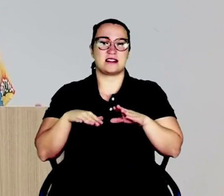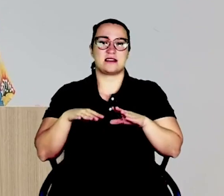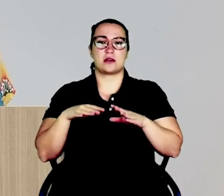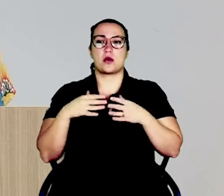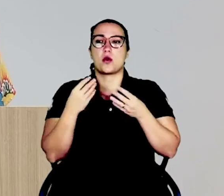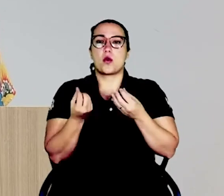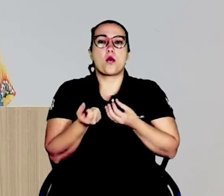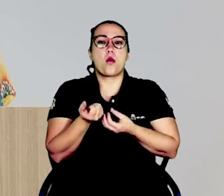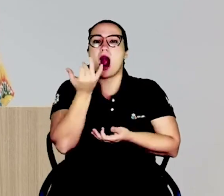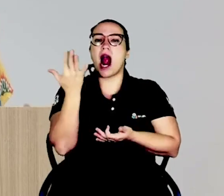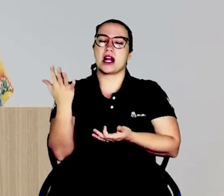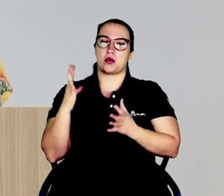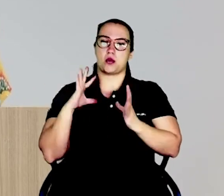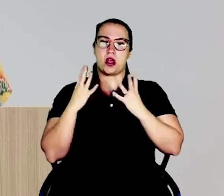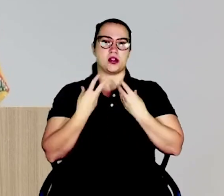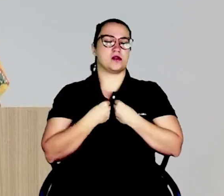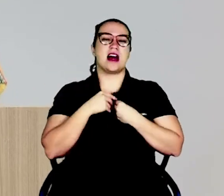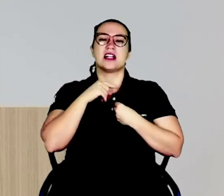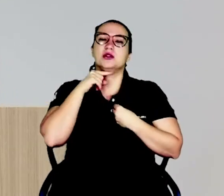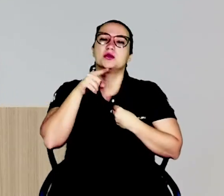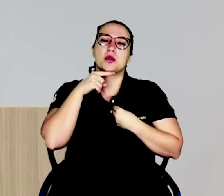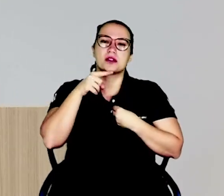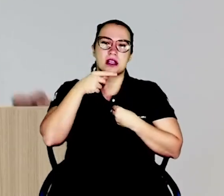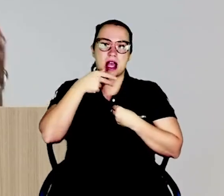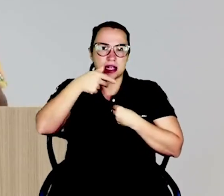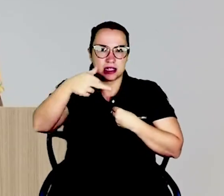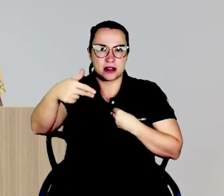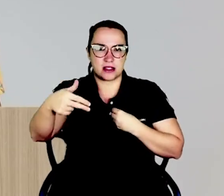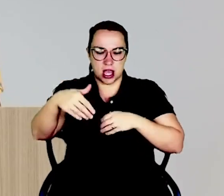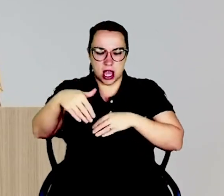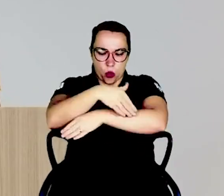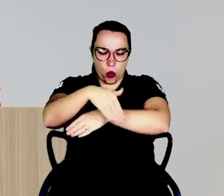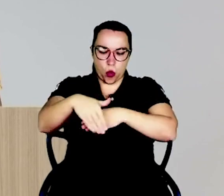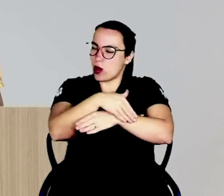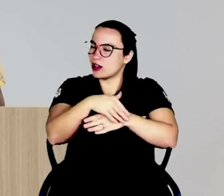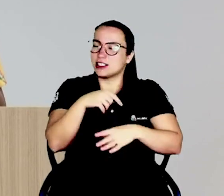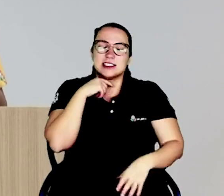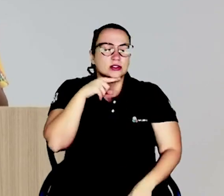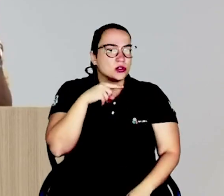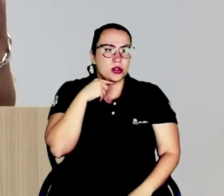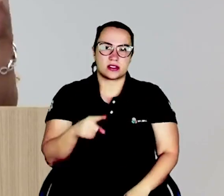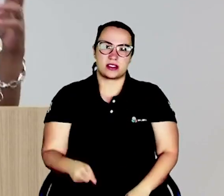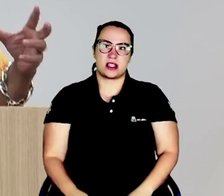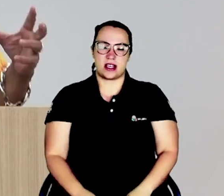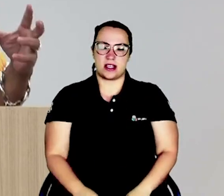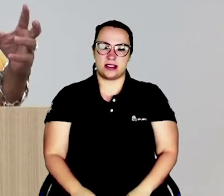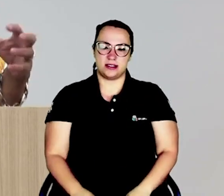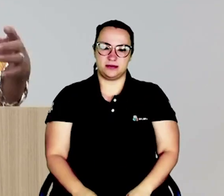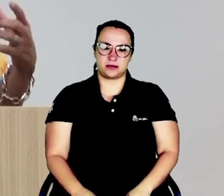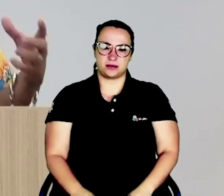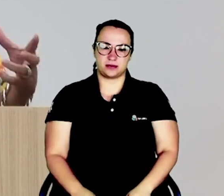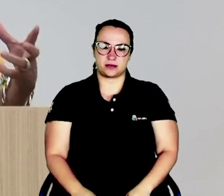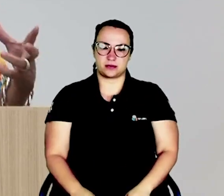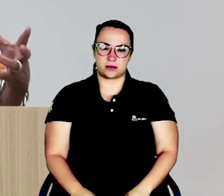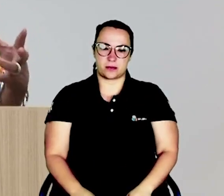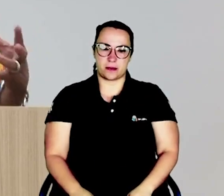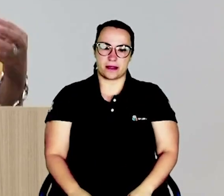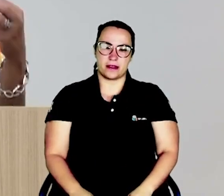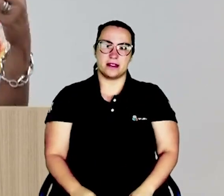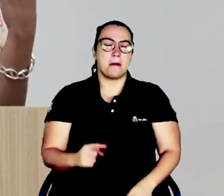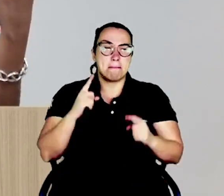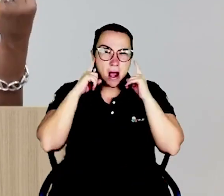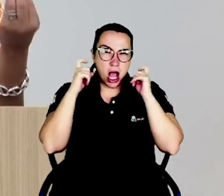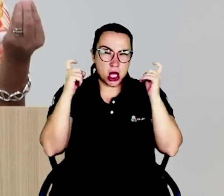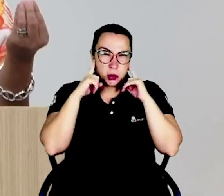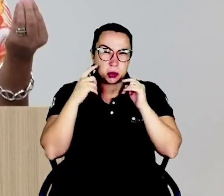que ela tem, ela não consegue atravessar uma rua, ela não consegue estar sujeita a muito barulho.